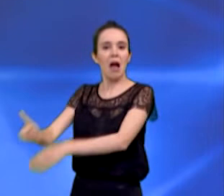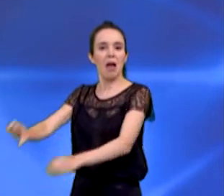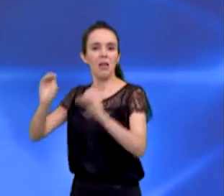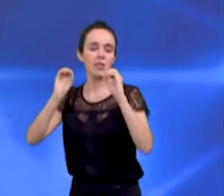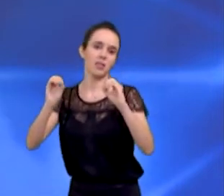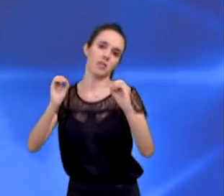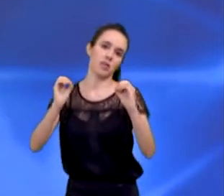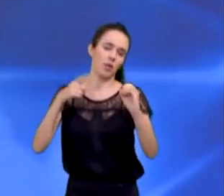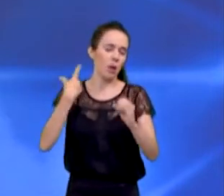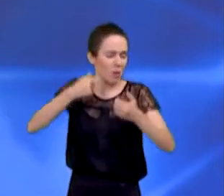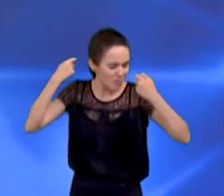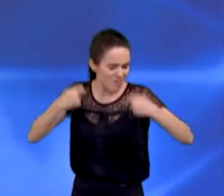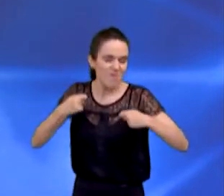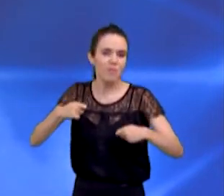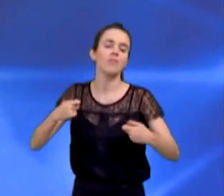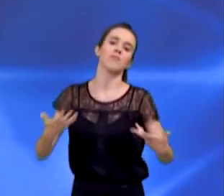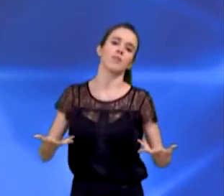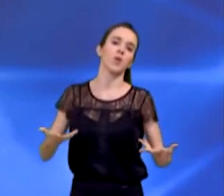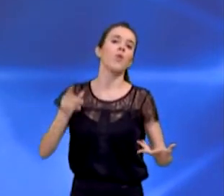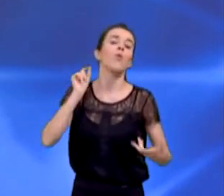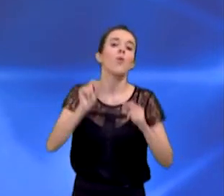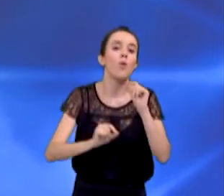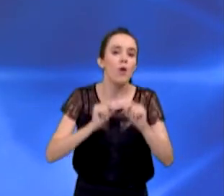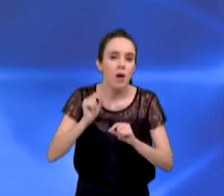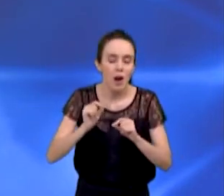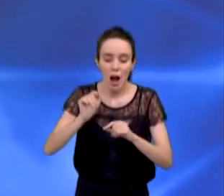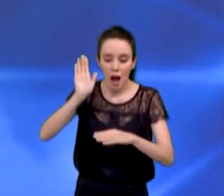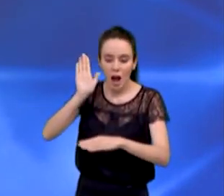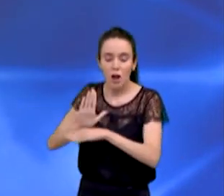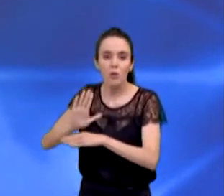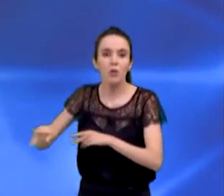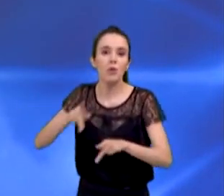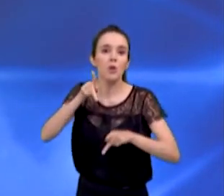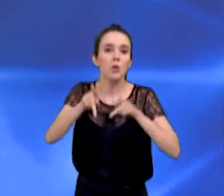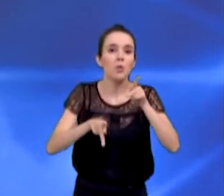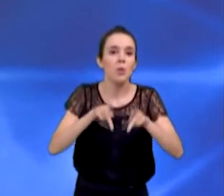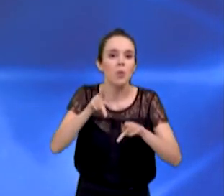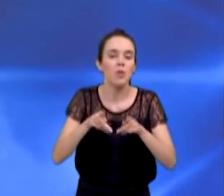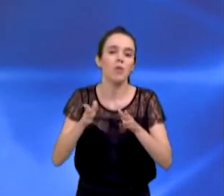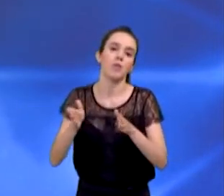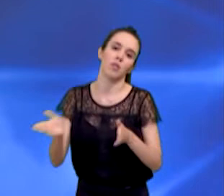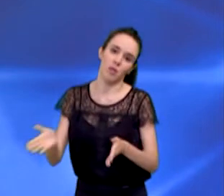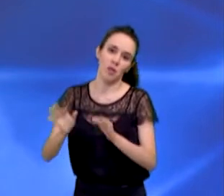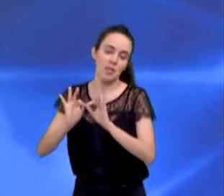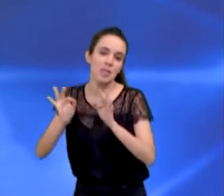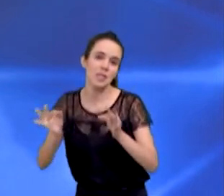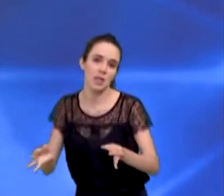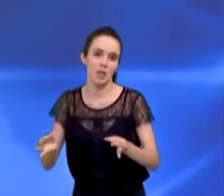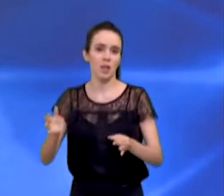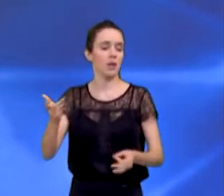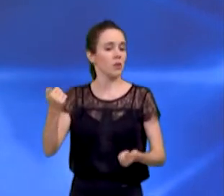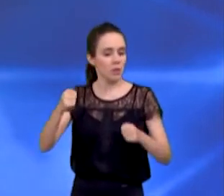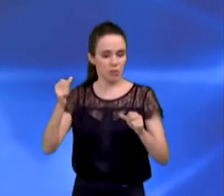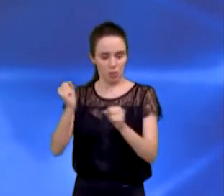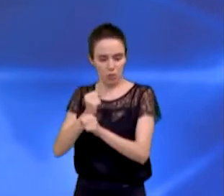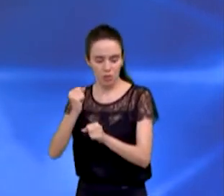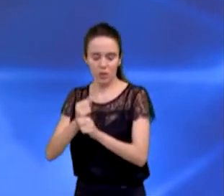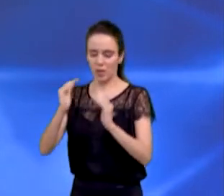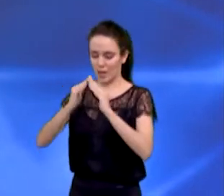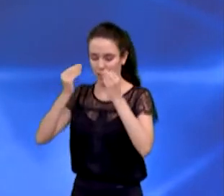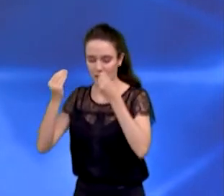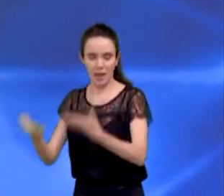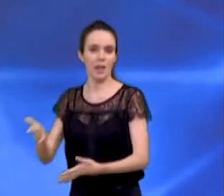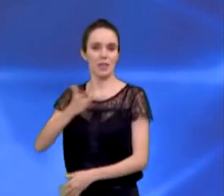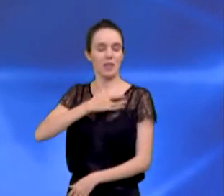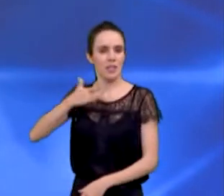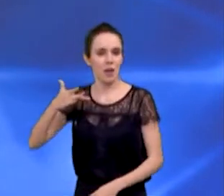precisamos criar as condições para que o morador da periferia tenha acesso à saúde, à educação, ao sistema de transporte eficiente,